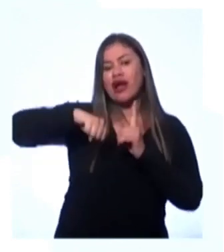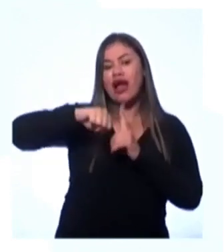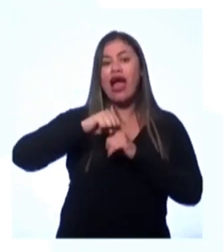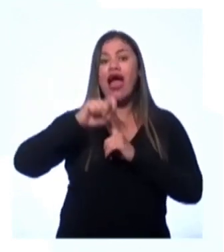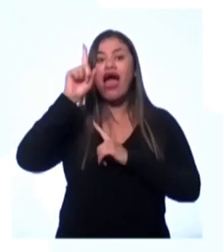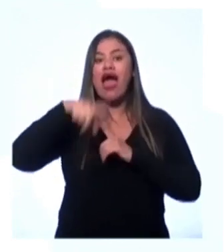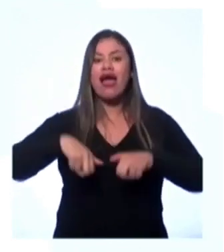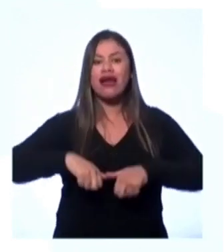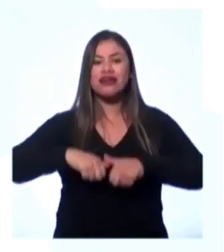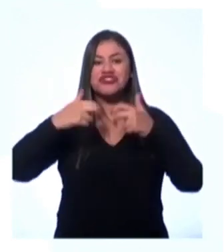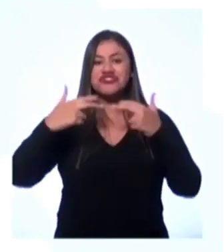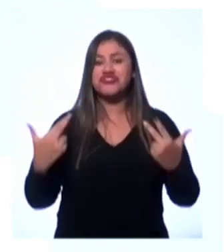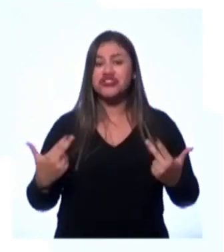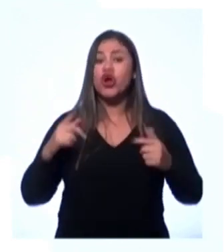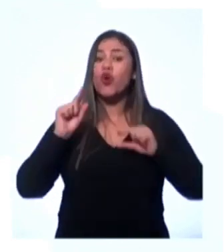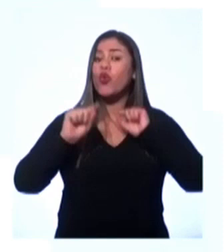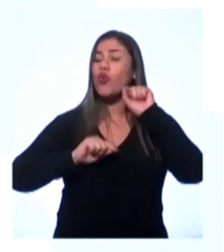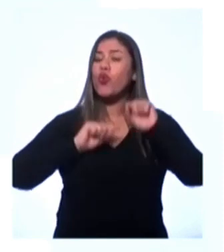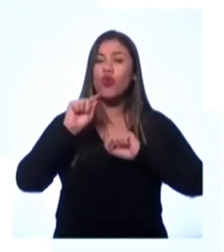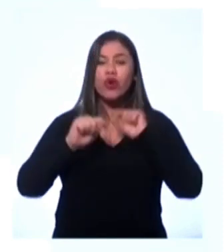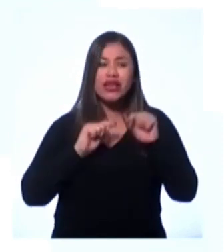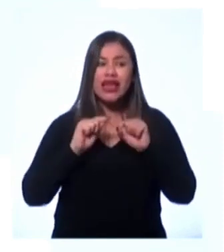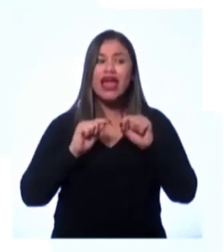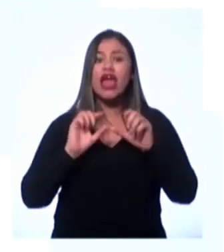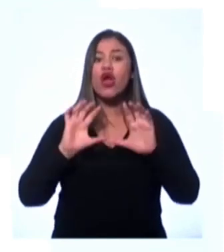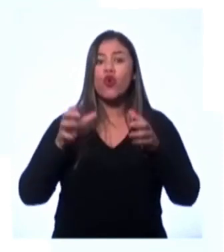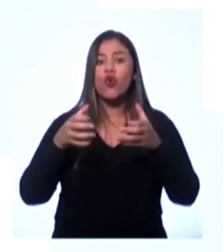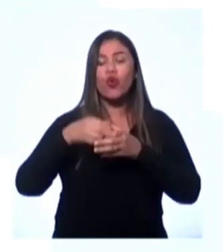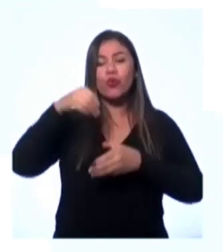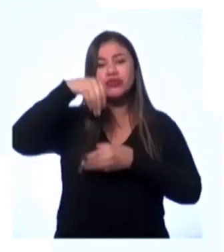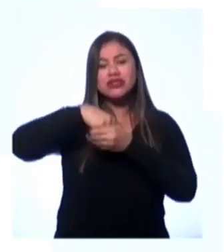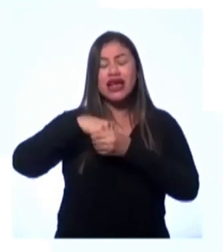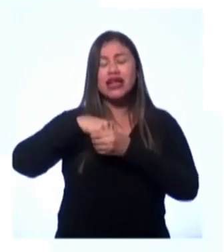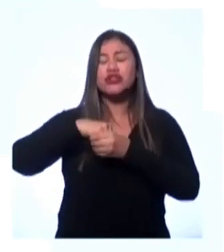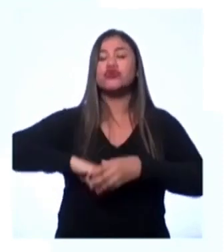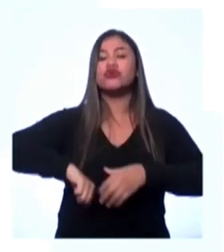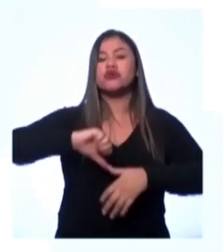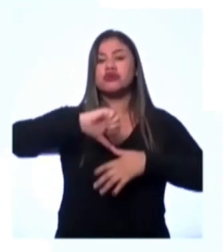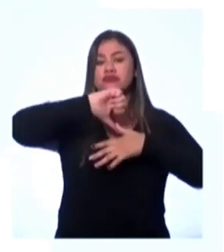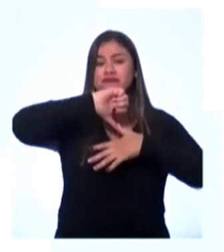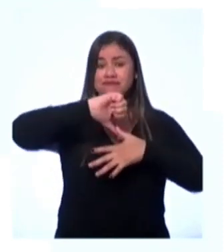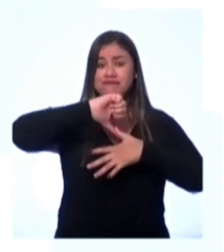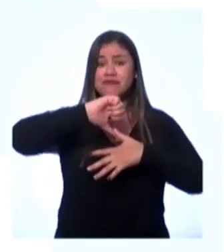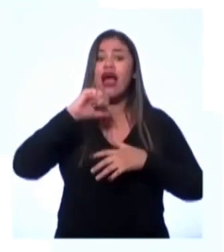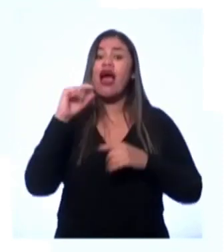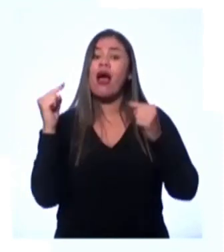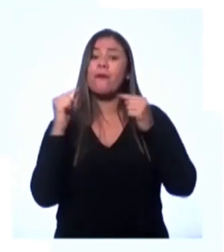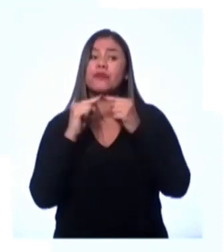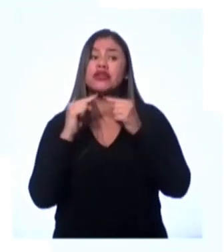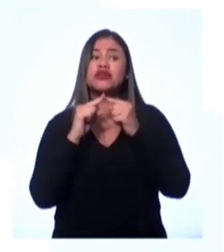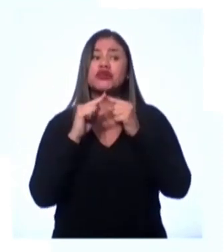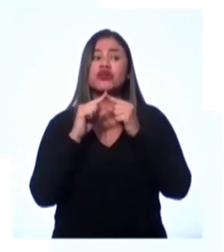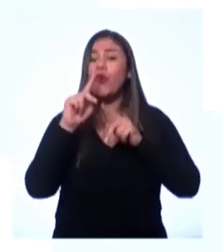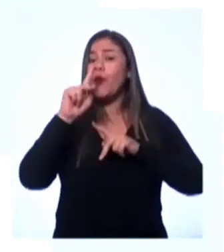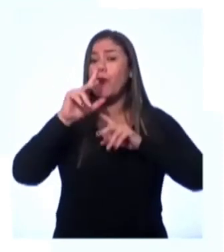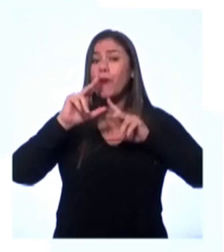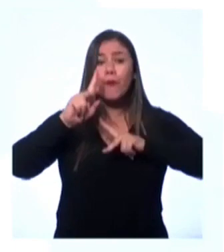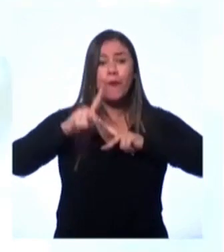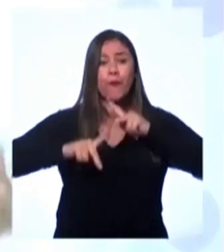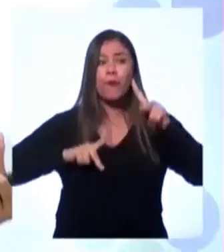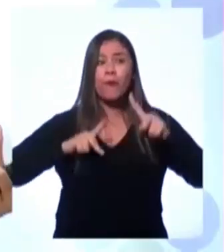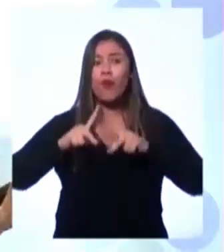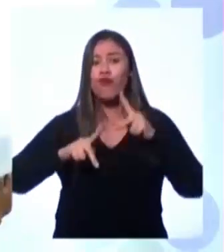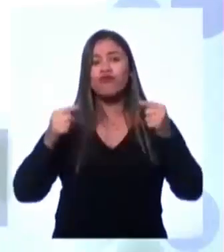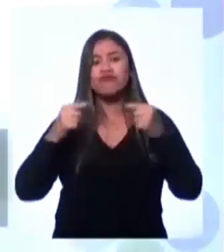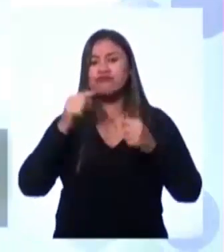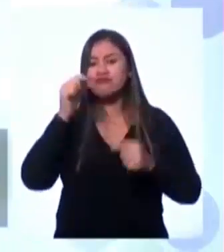é a etnia de participar de um grupo, dentro da América Latina, de um povo chamado, fazendo parte do